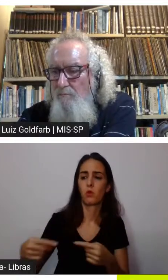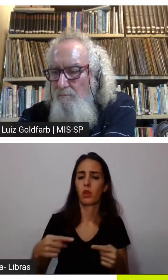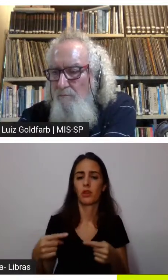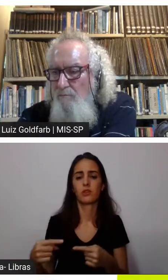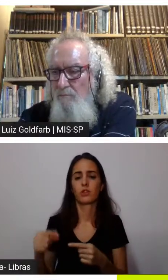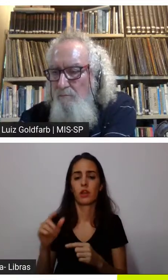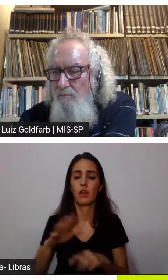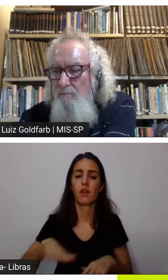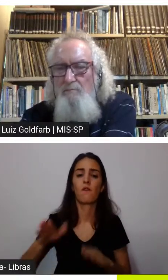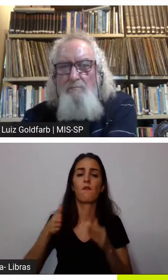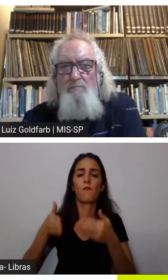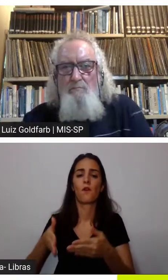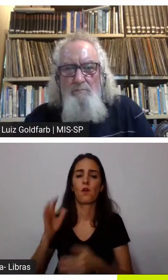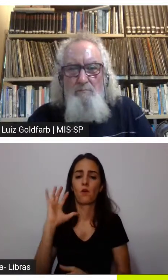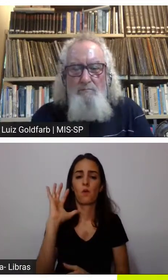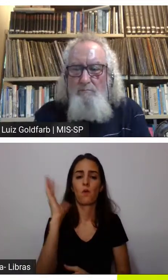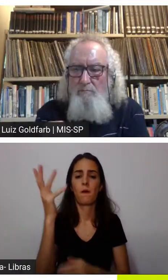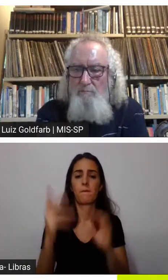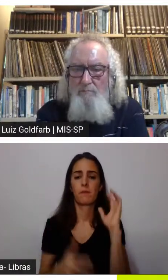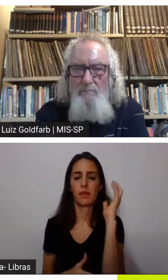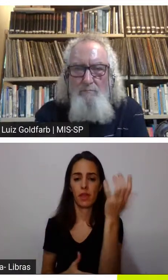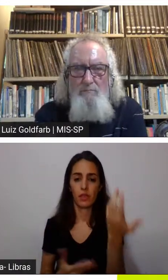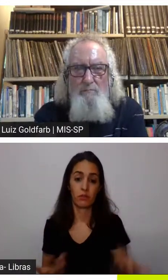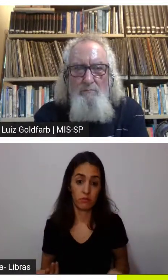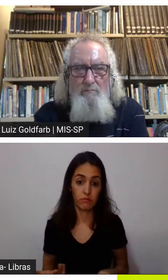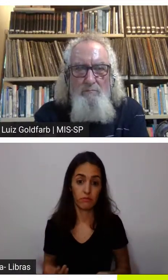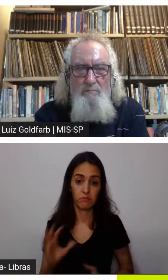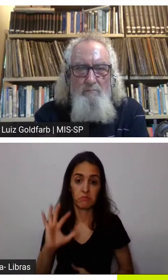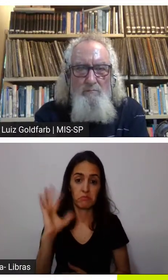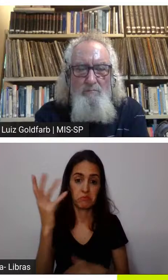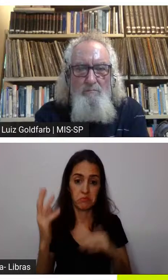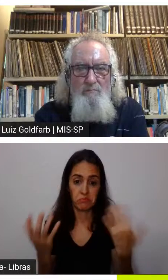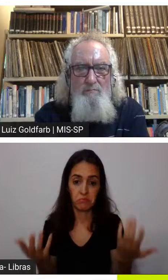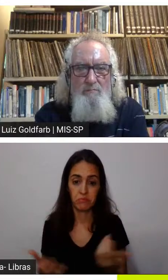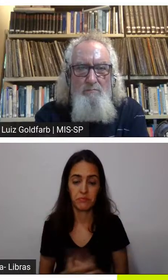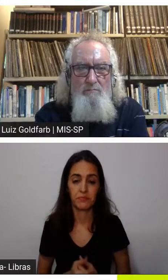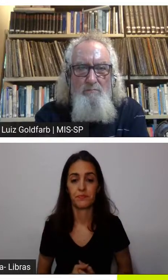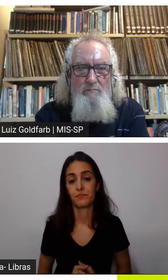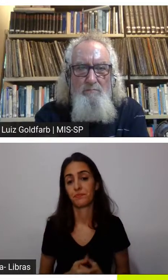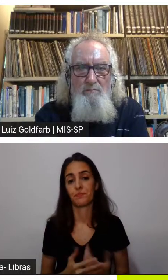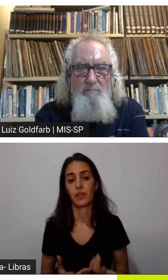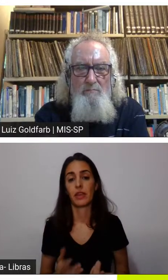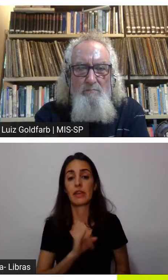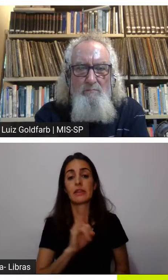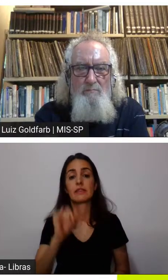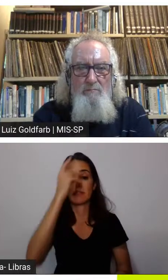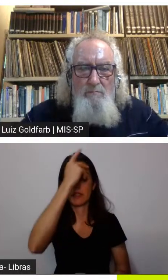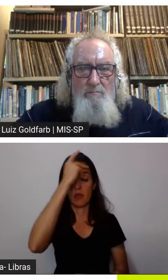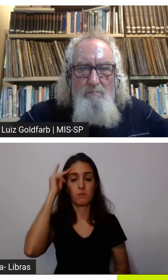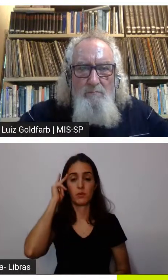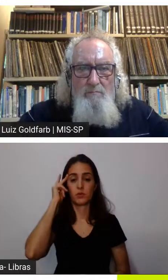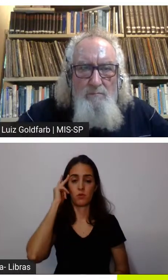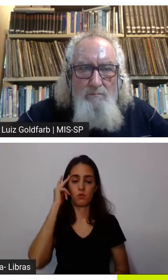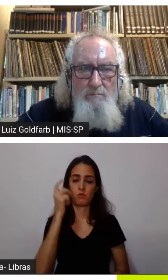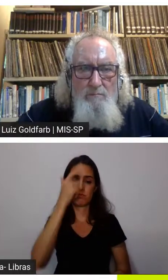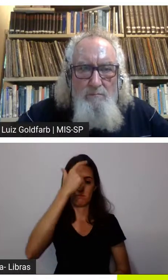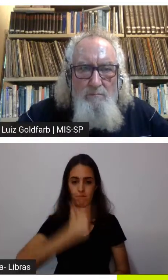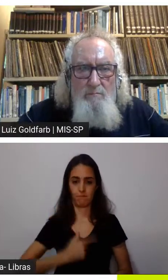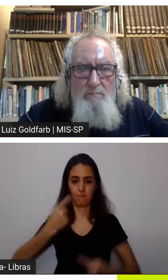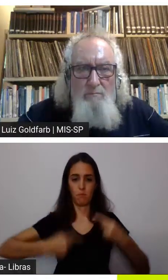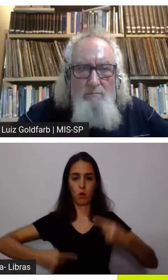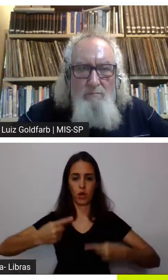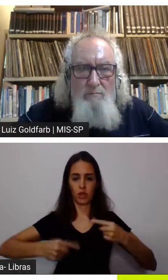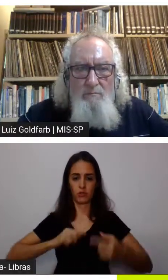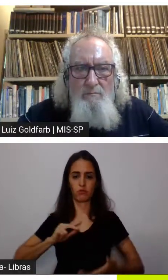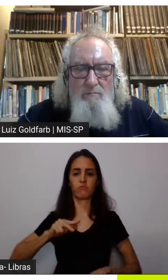nunca vai chegar na TV e falar eu prometo decrescimento e todo mundo vai votar nele isso é impossível isso é inviável mas se o candidato fizer